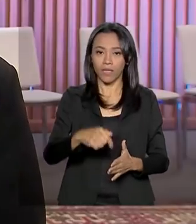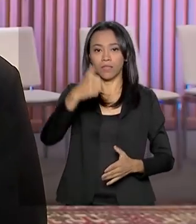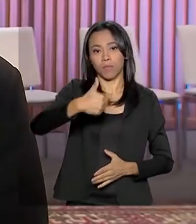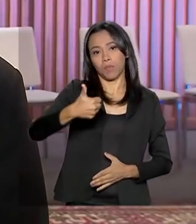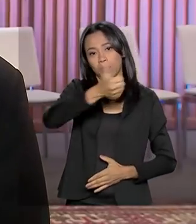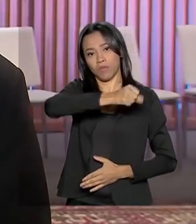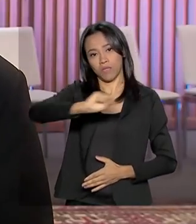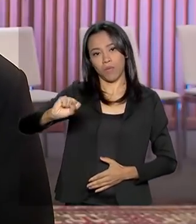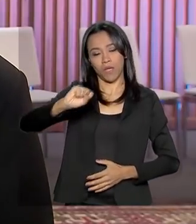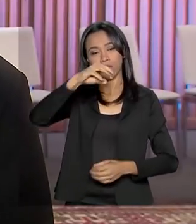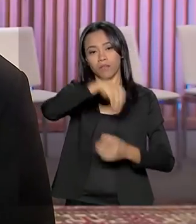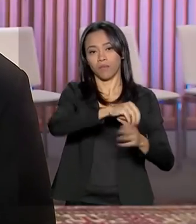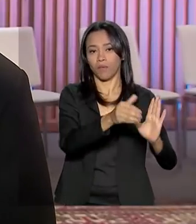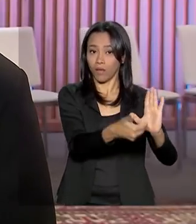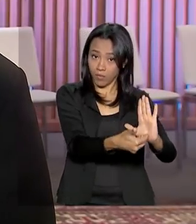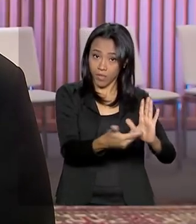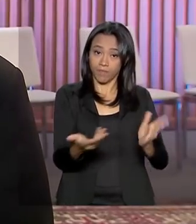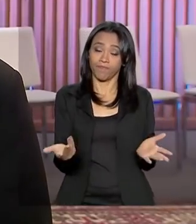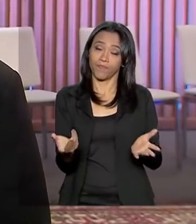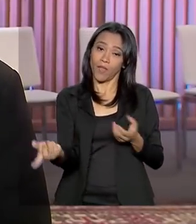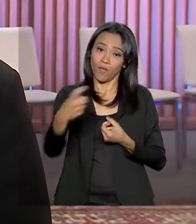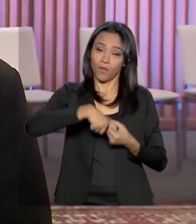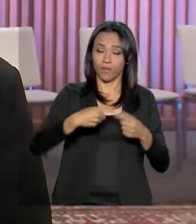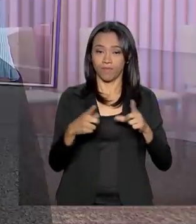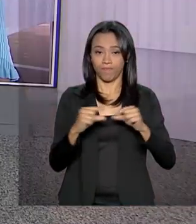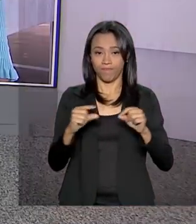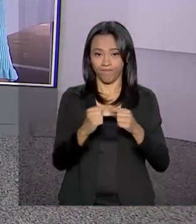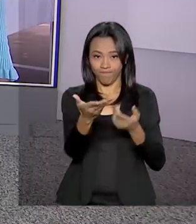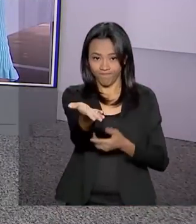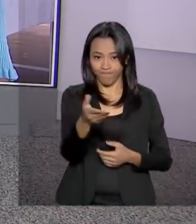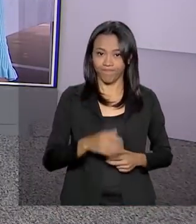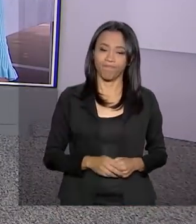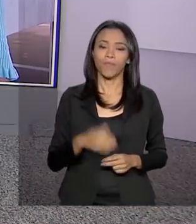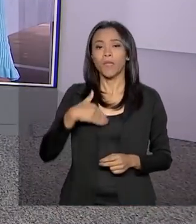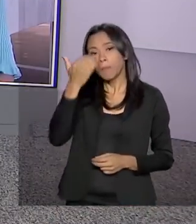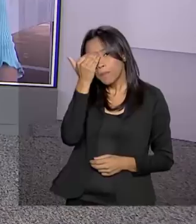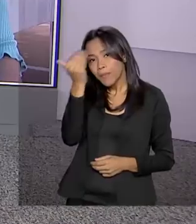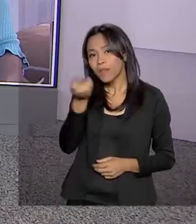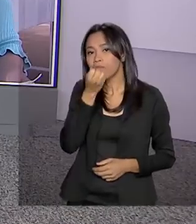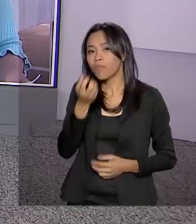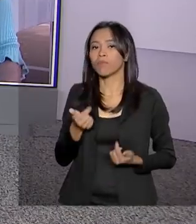do ano na Câmara dos Deputados. Voltamos à Brasília. Carla. Obrigada Maurício, bom trabalho aí pra você. Obrigada.